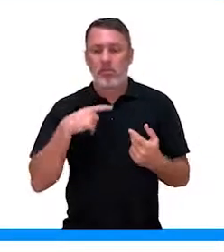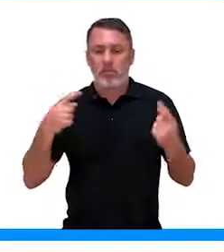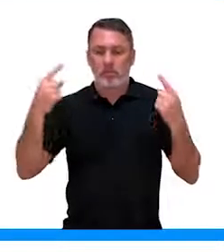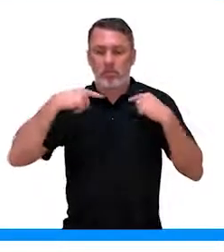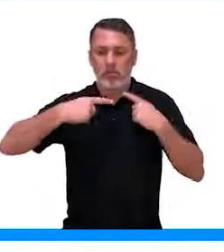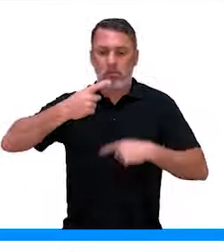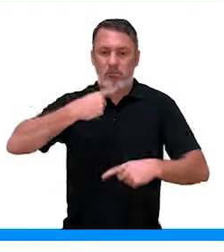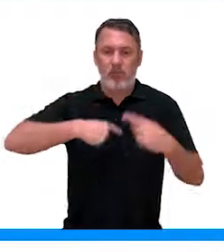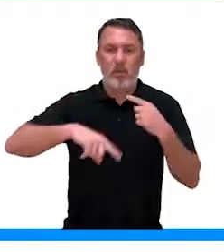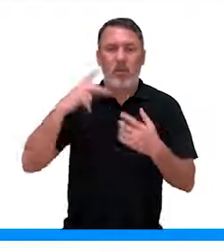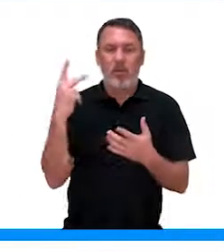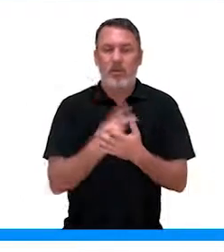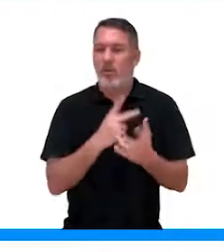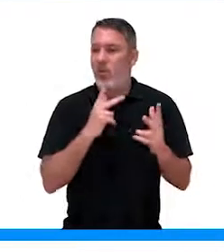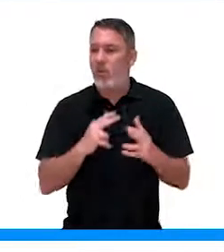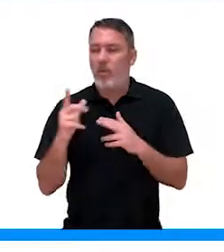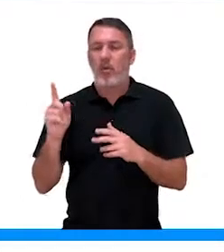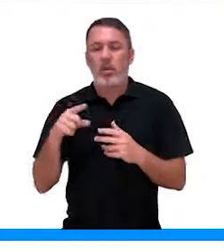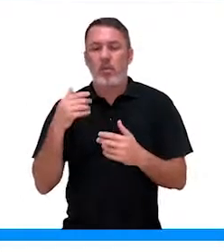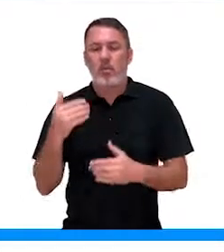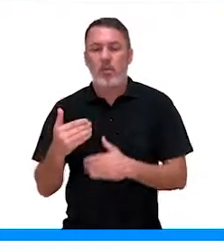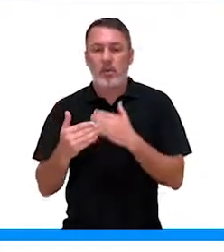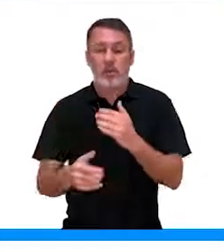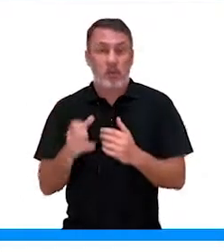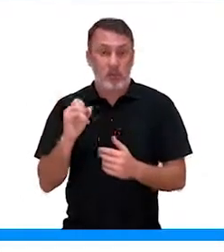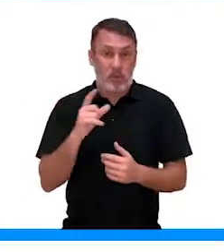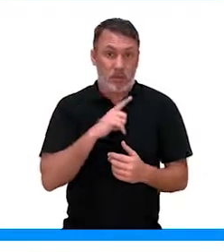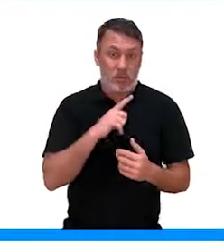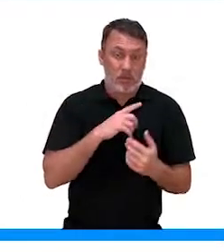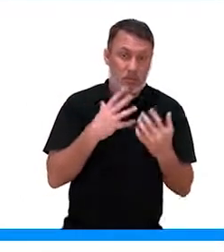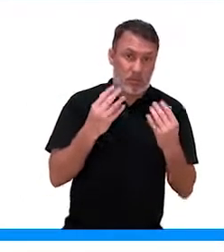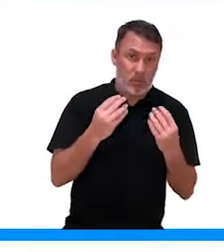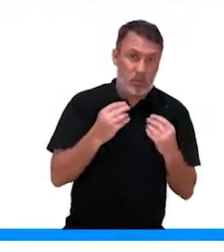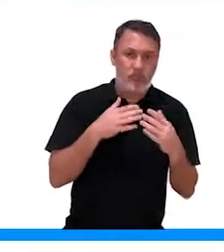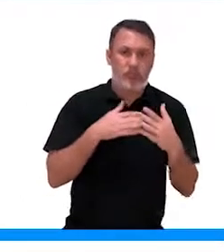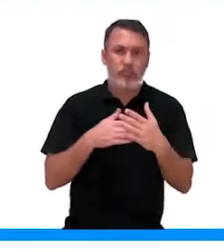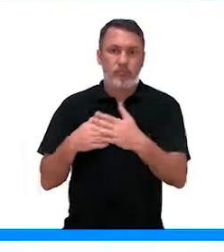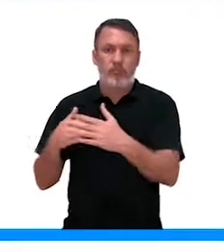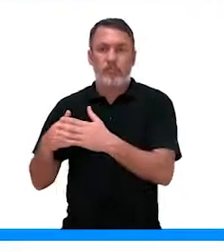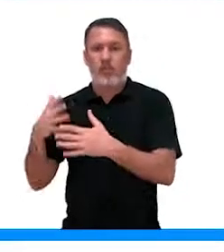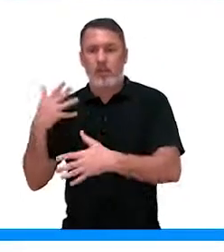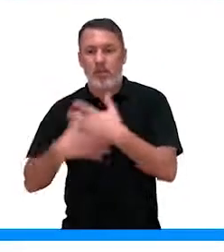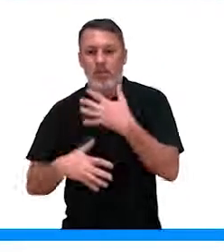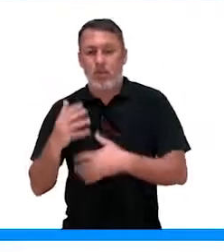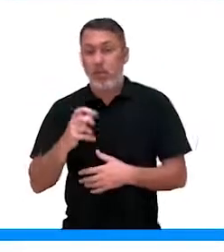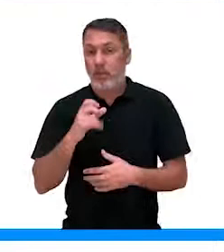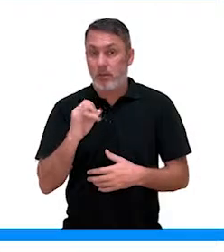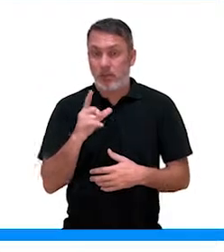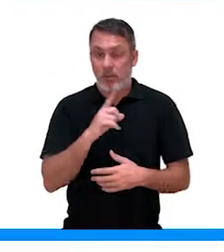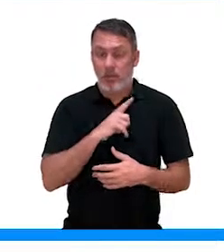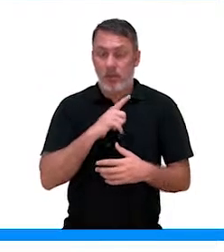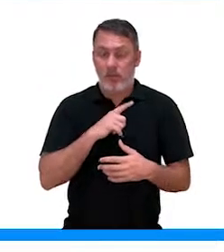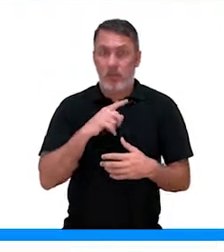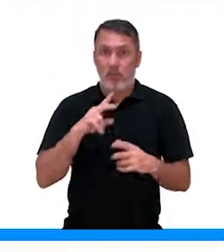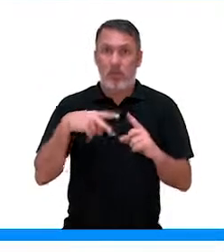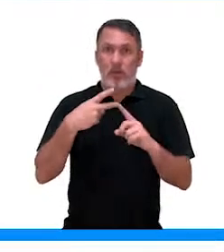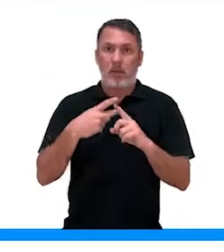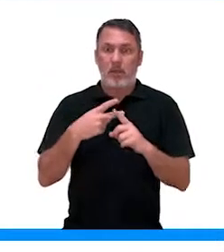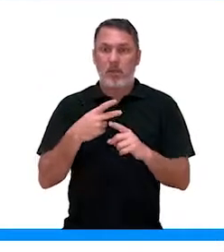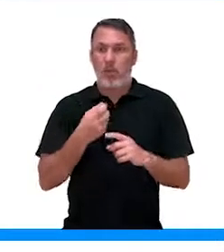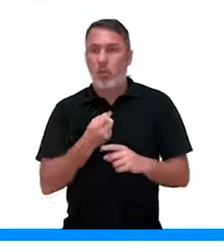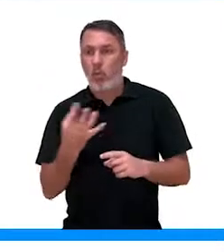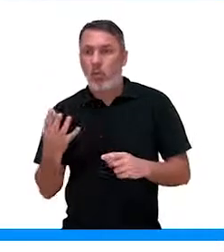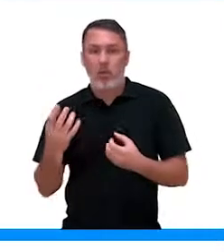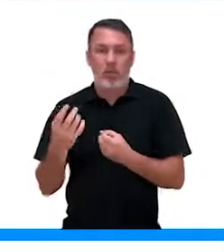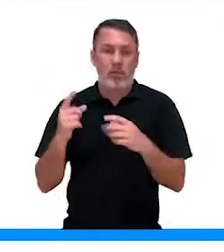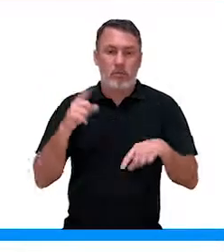endócrino, vocês vão ver isso daí. Então a gente tem um processo que quando tem demais, inibe a produção. Então se elas estiverem em grande quantidade,